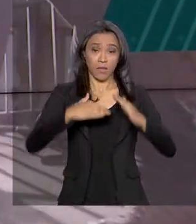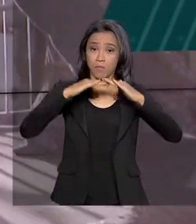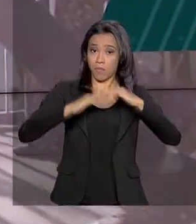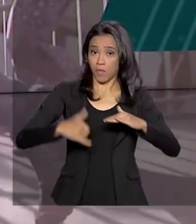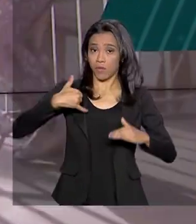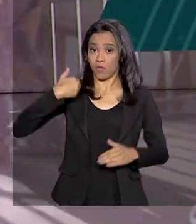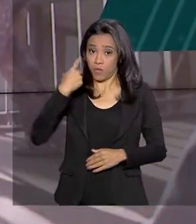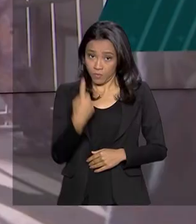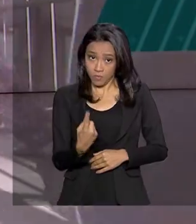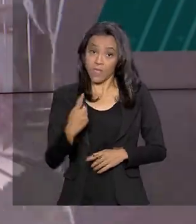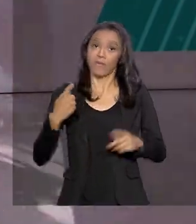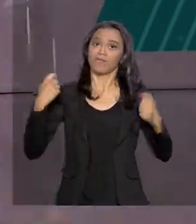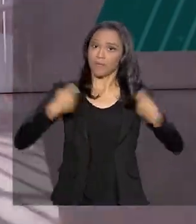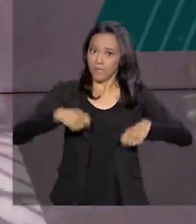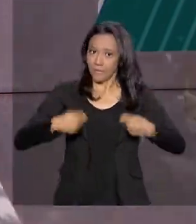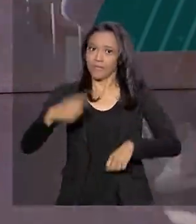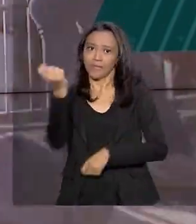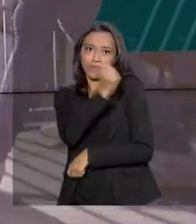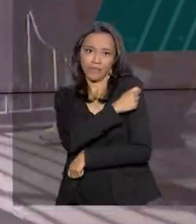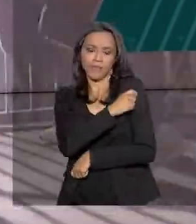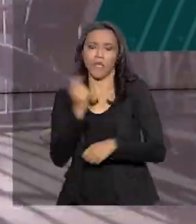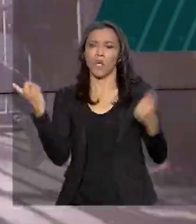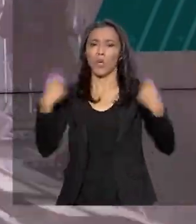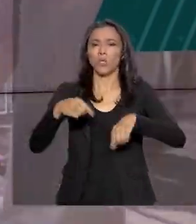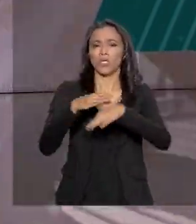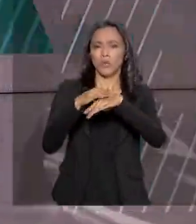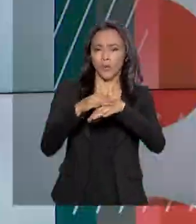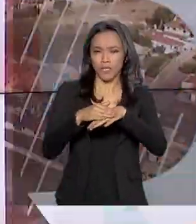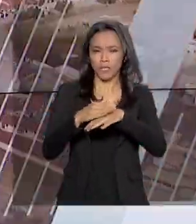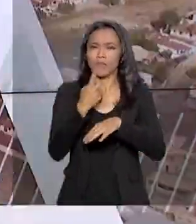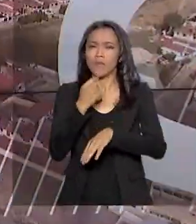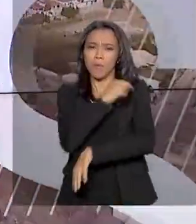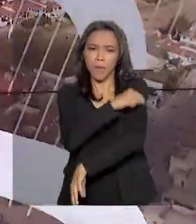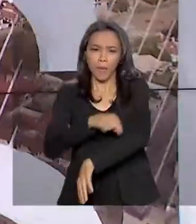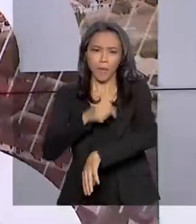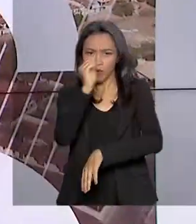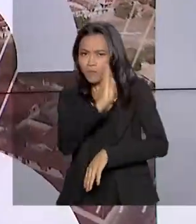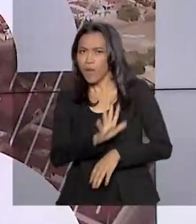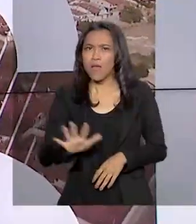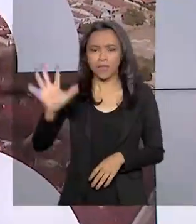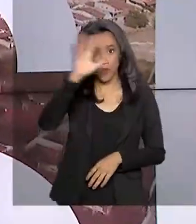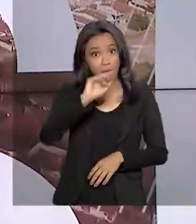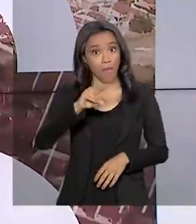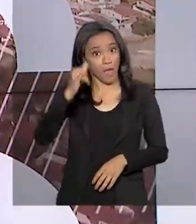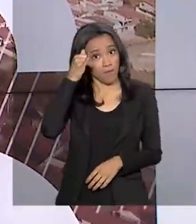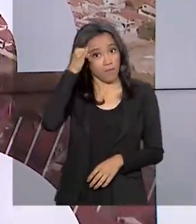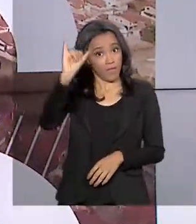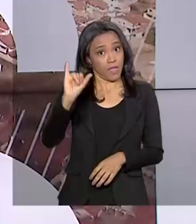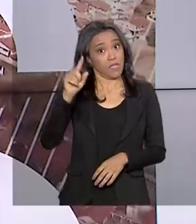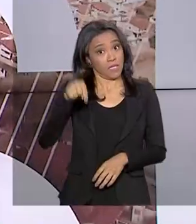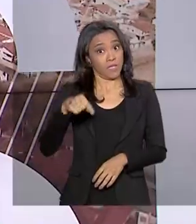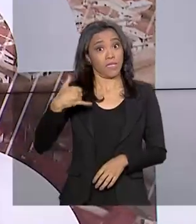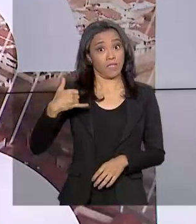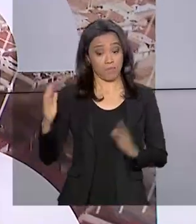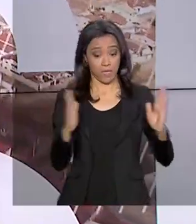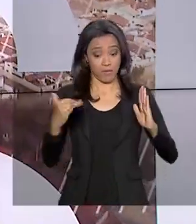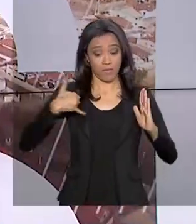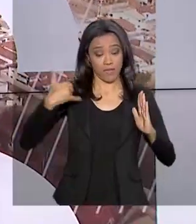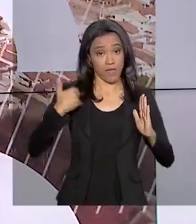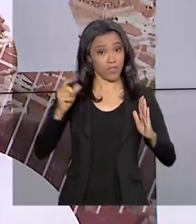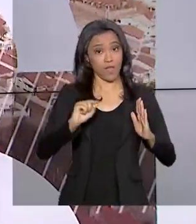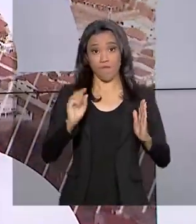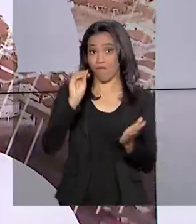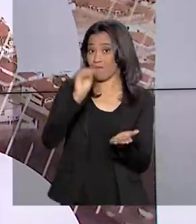de um ano devem tomar a vacina contra um sarampo em todo o país. A medida é preventiva, já que essa faixa etária não está